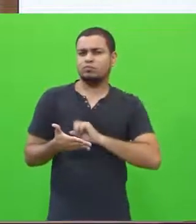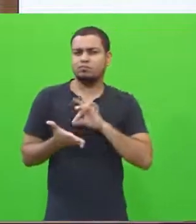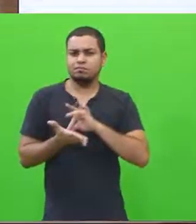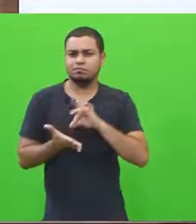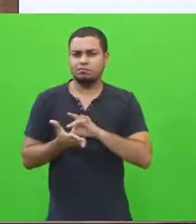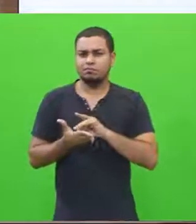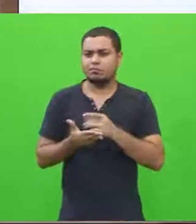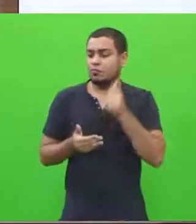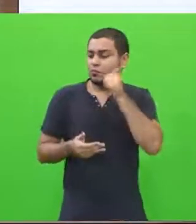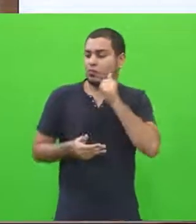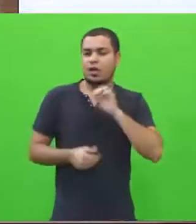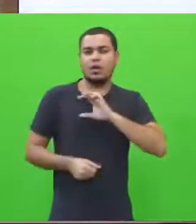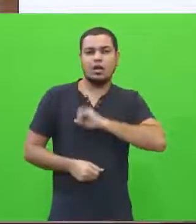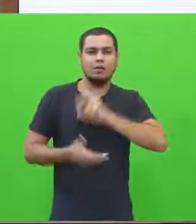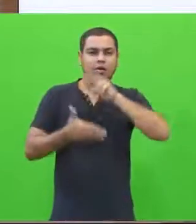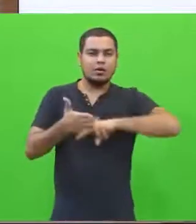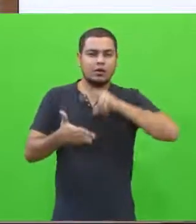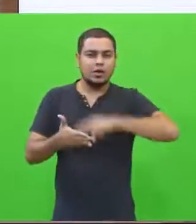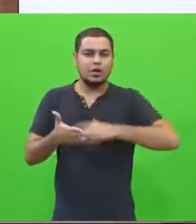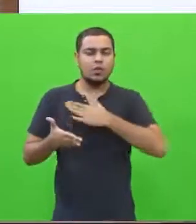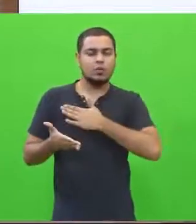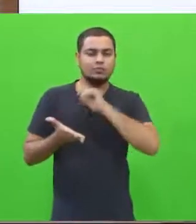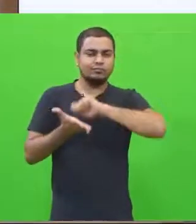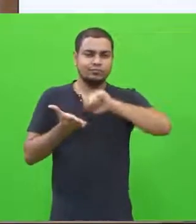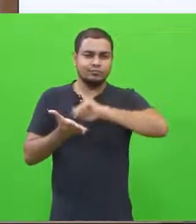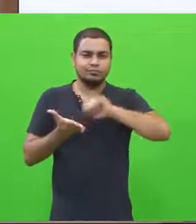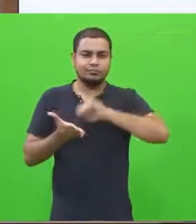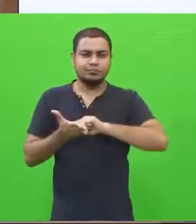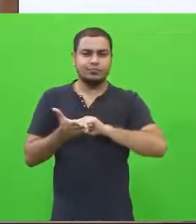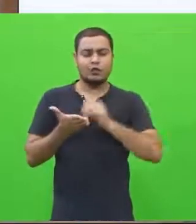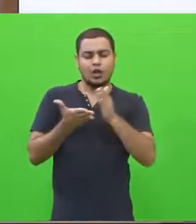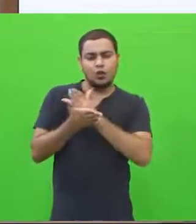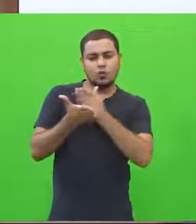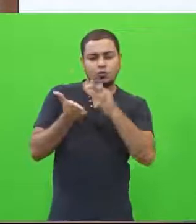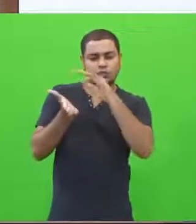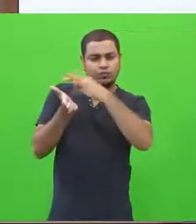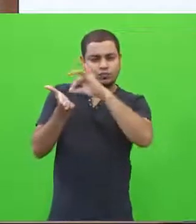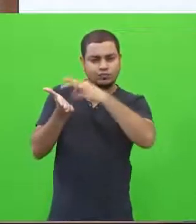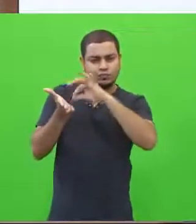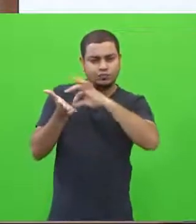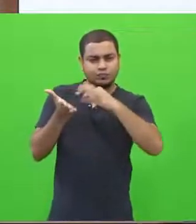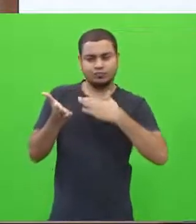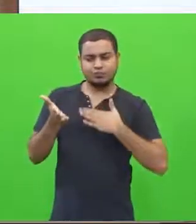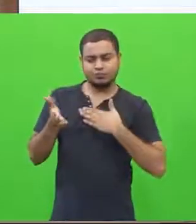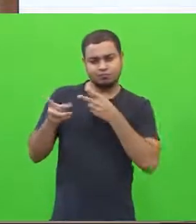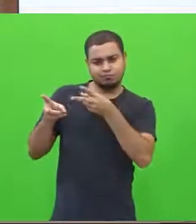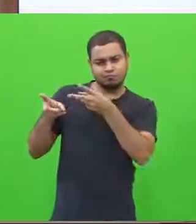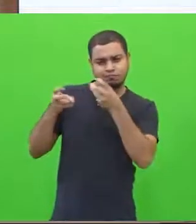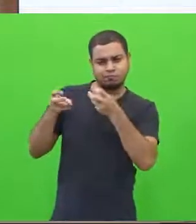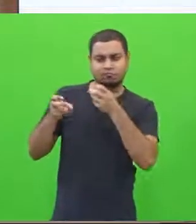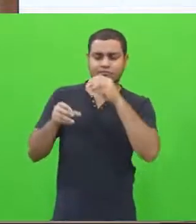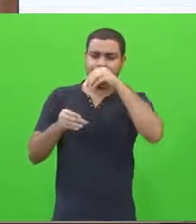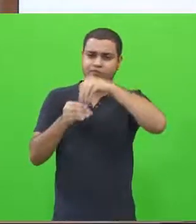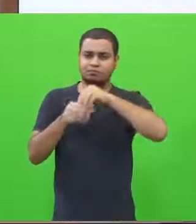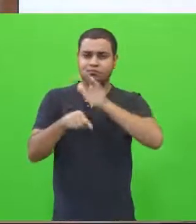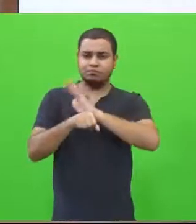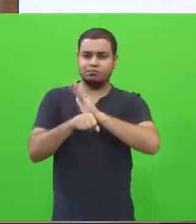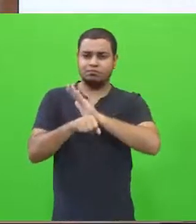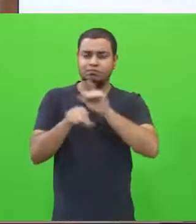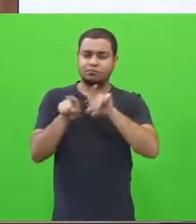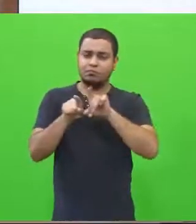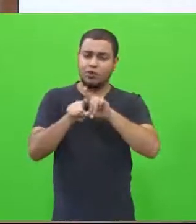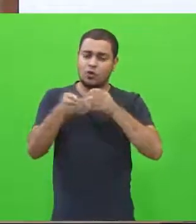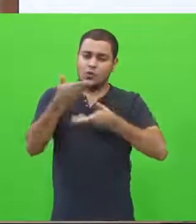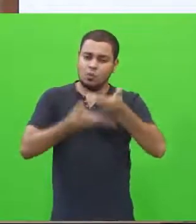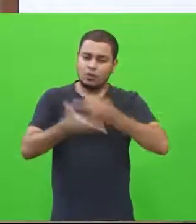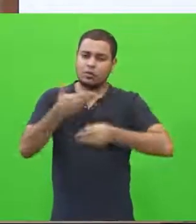ela ama ler e escrever. Alguns pontos também que eu e Carol gostaríamos de pontuar com